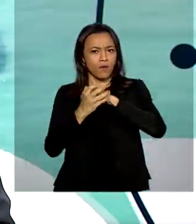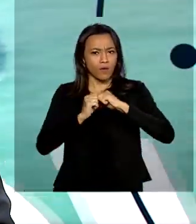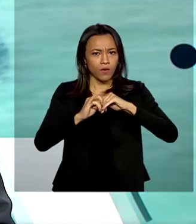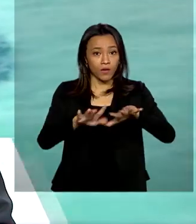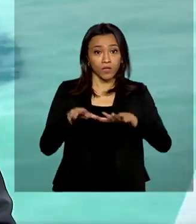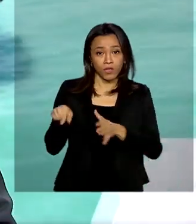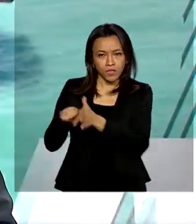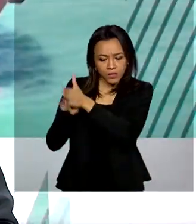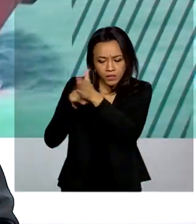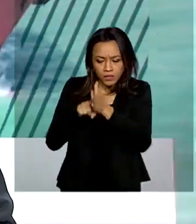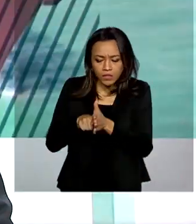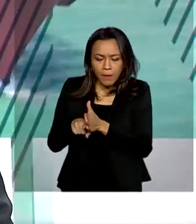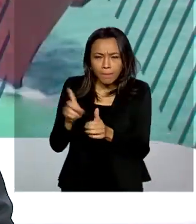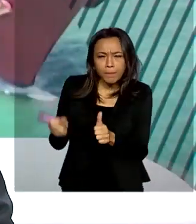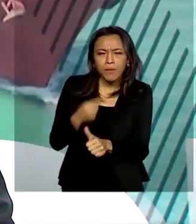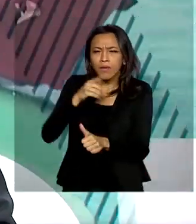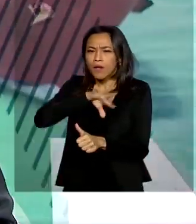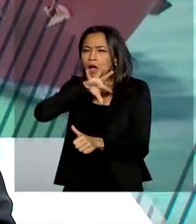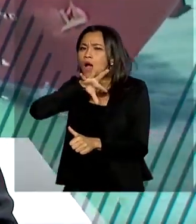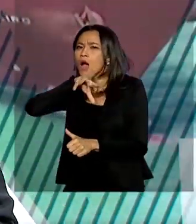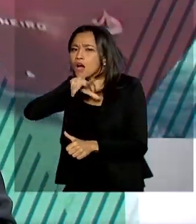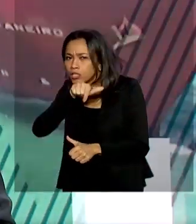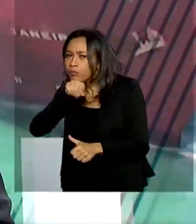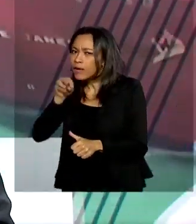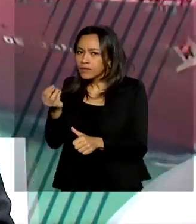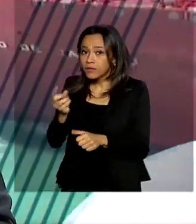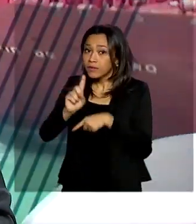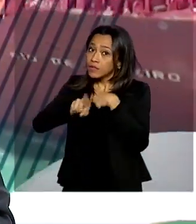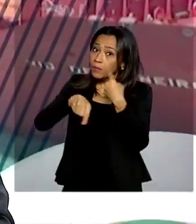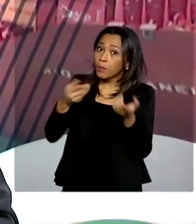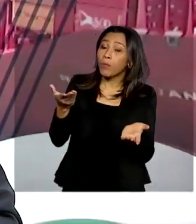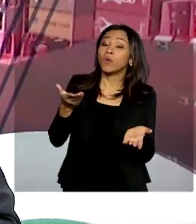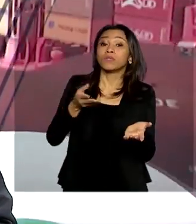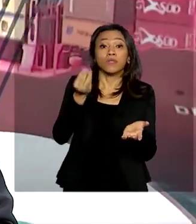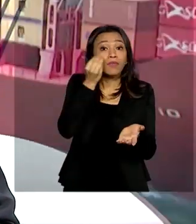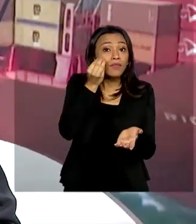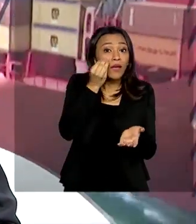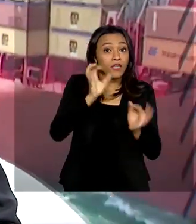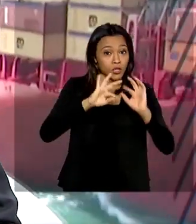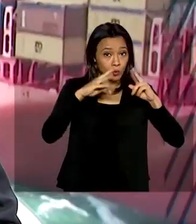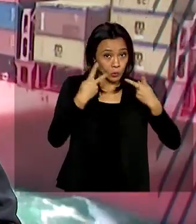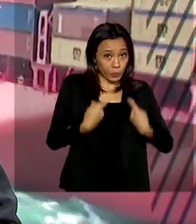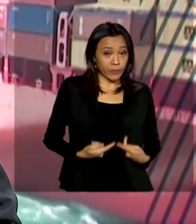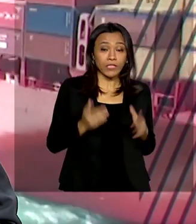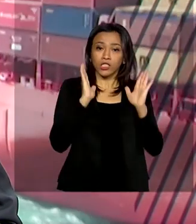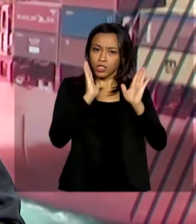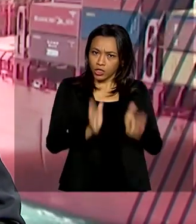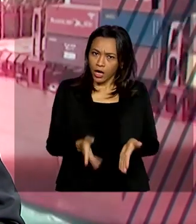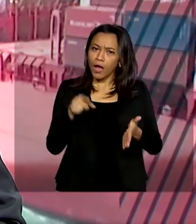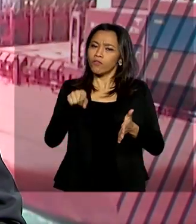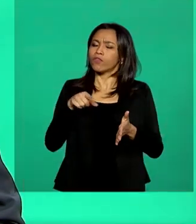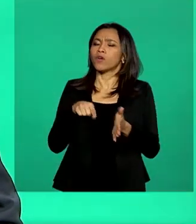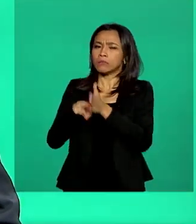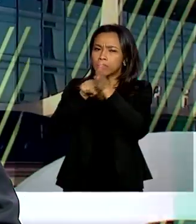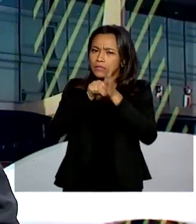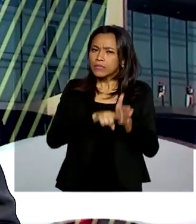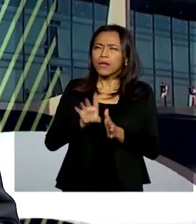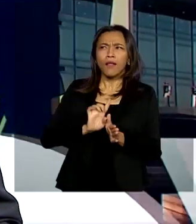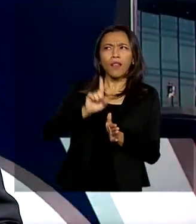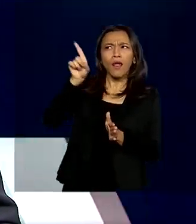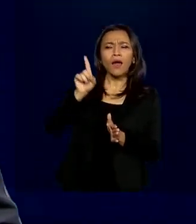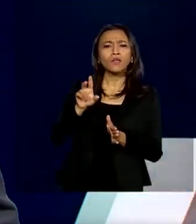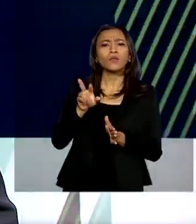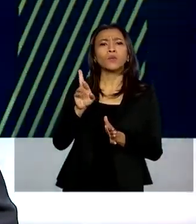iniciais em animais e a fase 1 de testes em humanos já foram desenvolvidos na Universidade de Oxford, no Reino Unido,